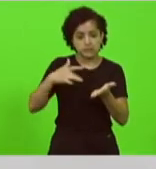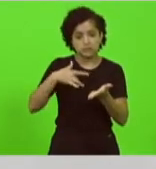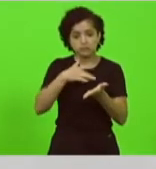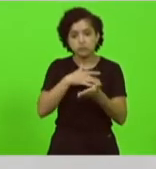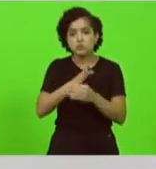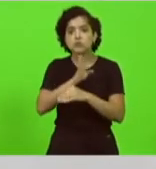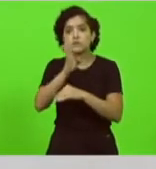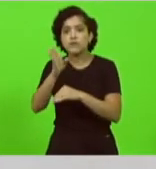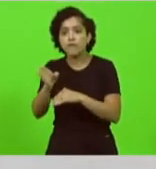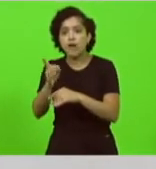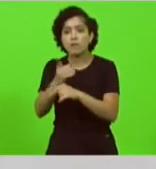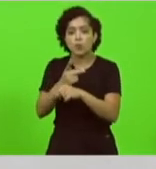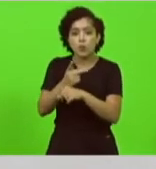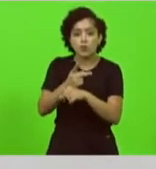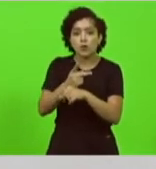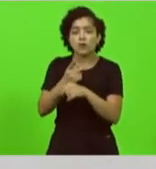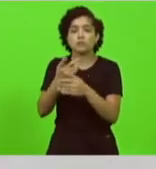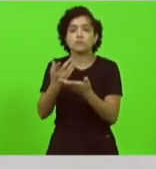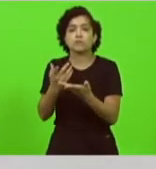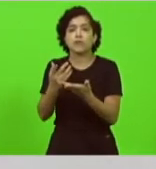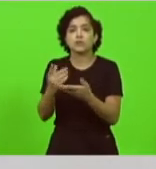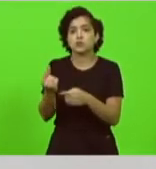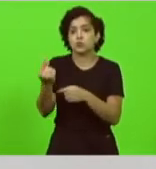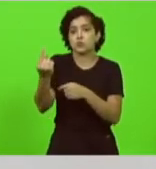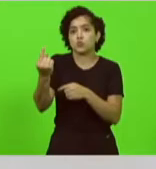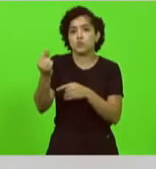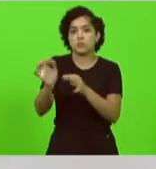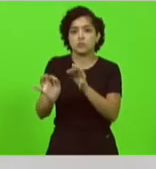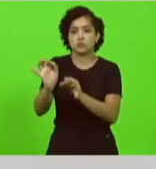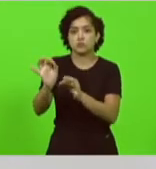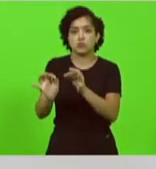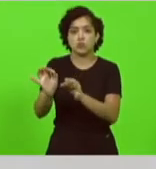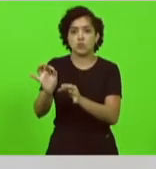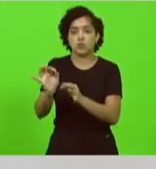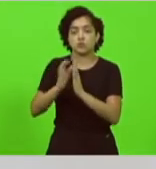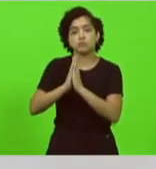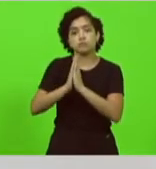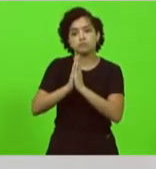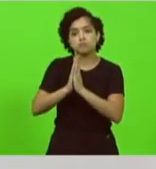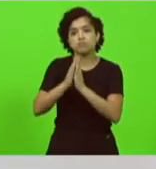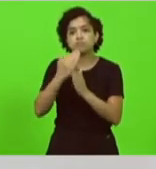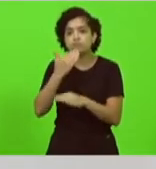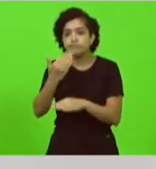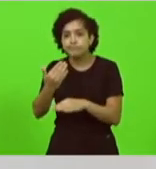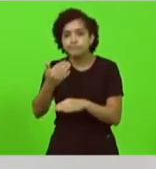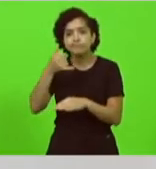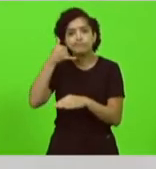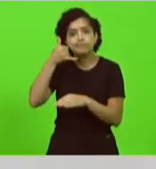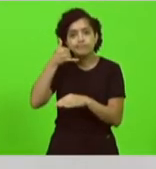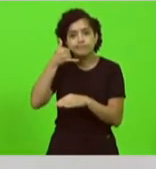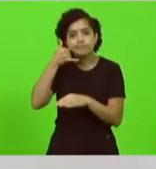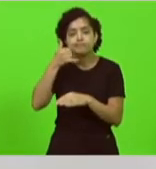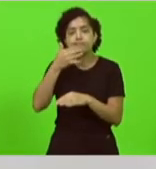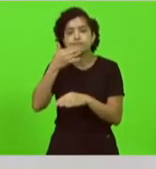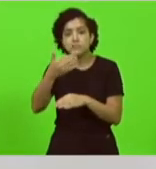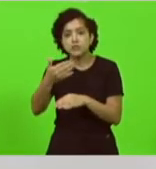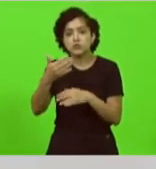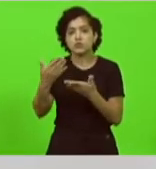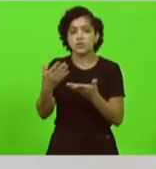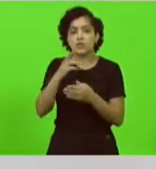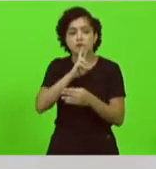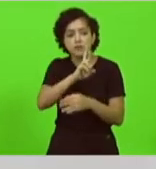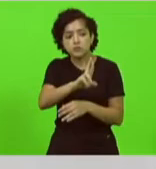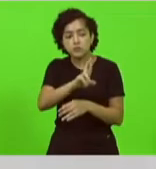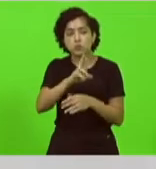dos catarinenses e quem aparece é só o jurídico tive que implorar pega o telefone dele pega o telefone dele dá uma resposta vê